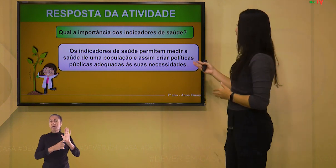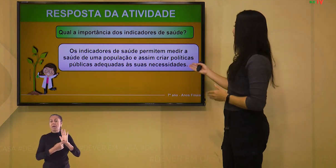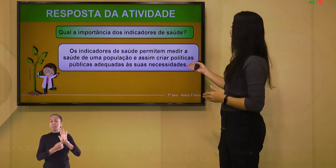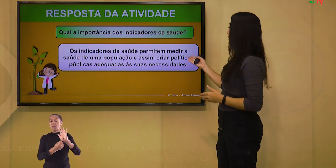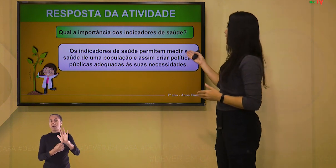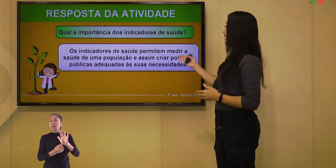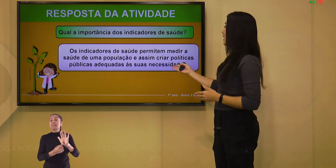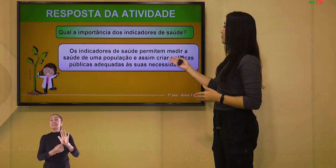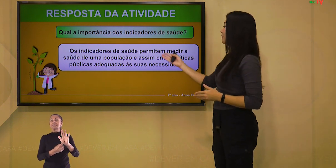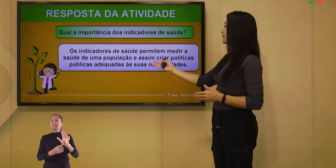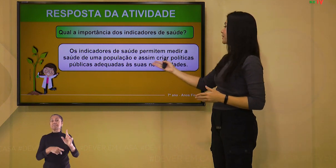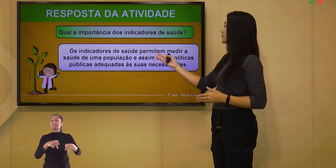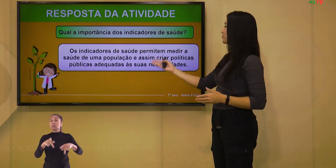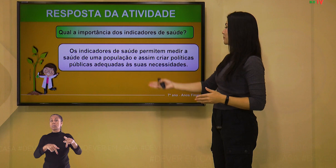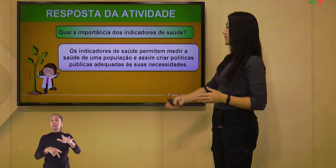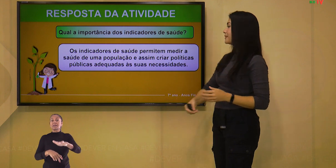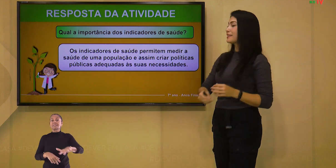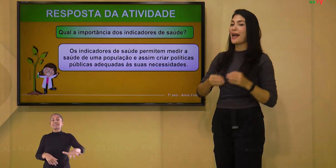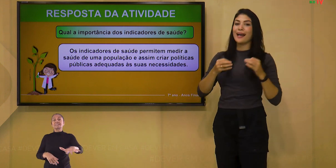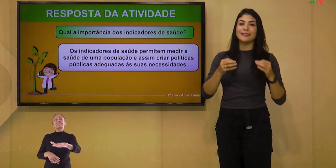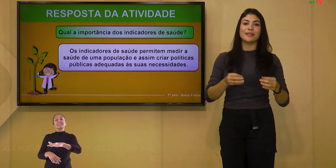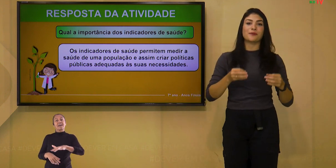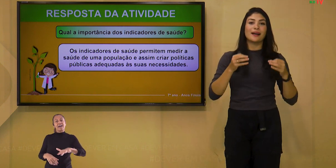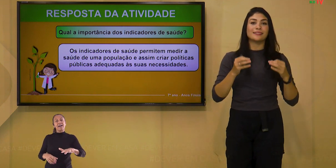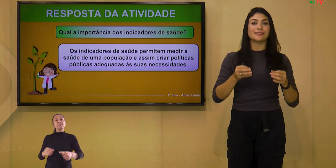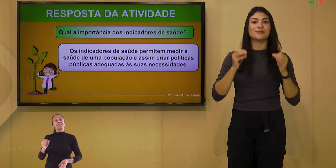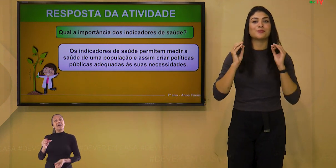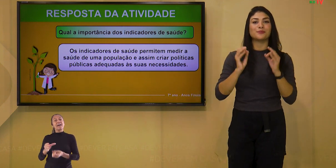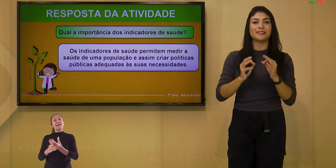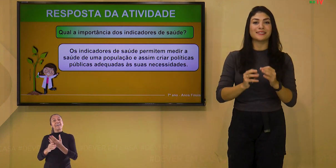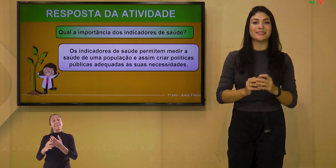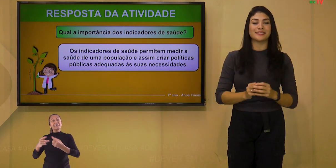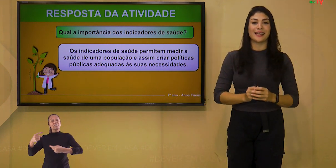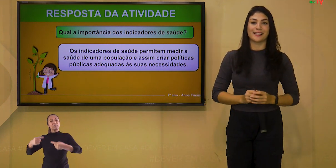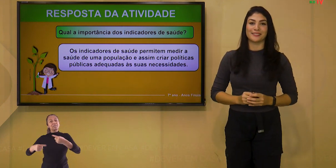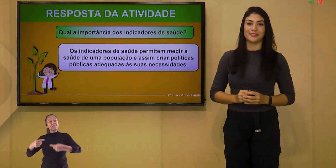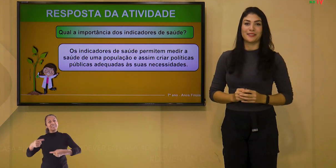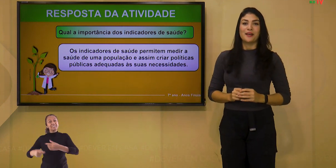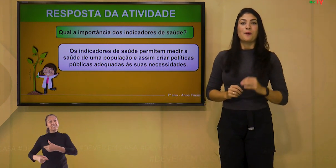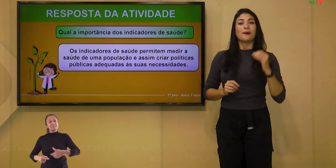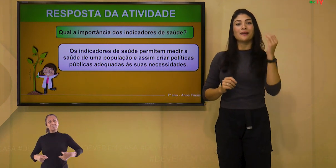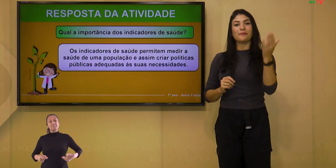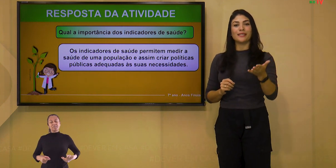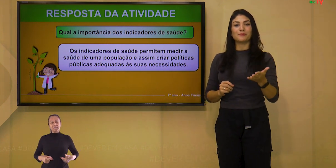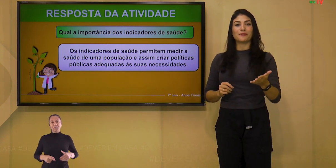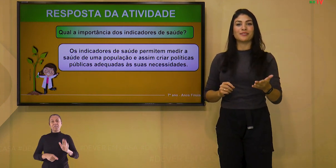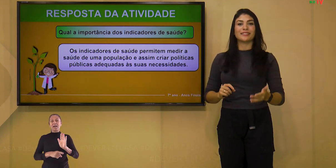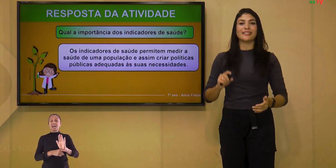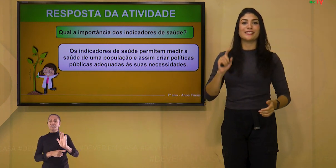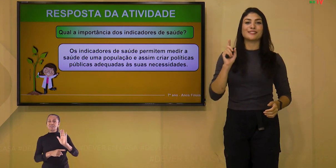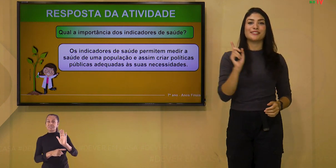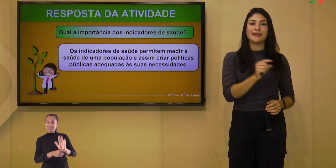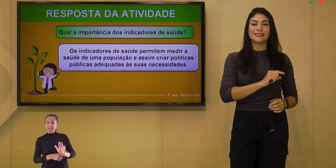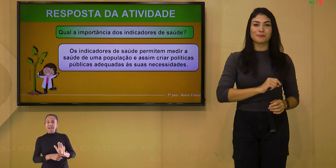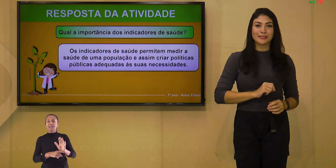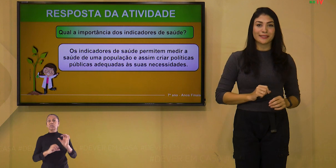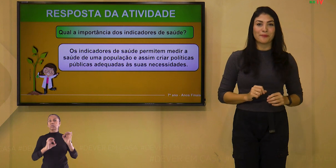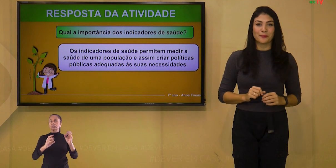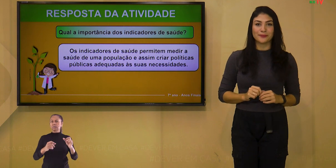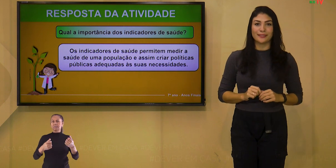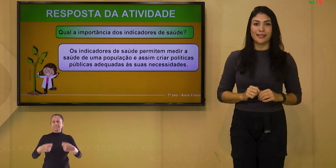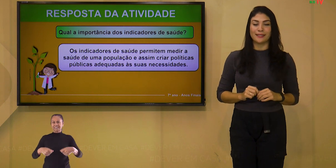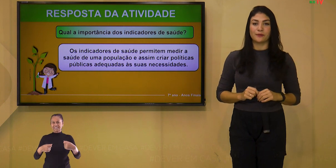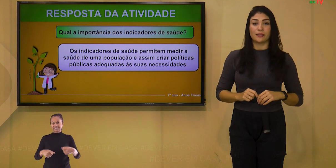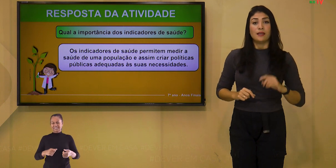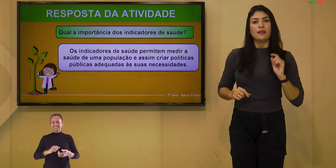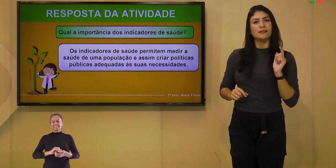e assim criar políticas públicas adequadas à sua necessidade. Parabéns para você que já tinha a resposta